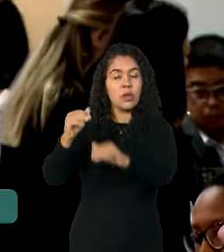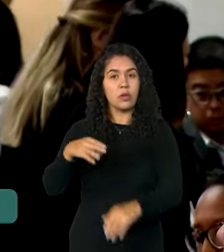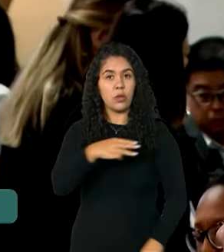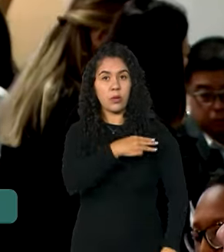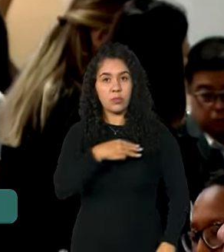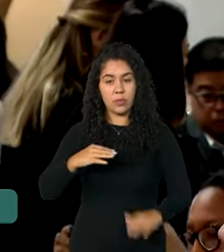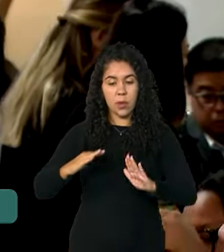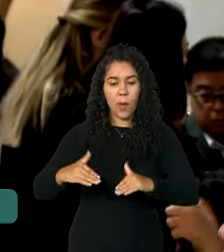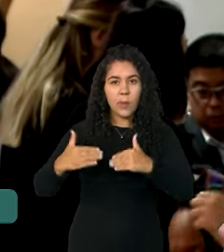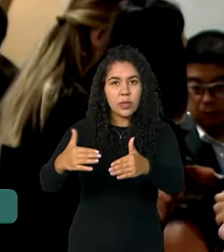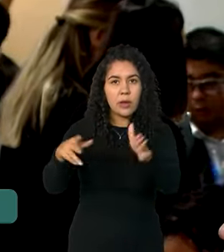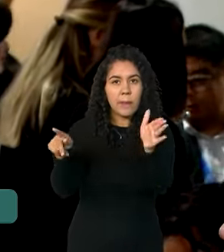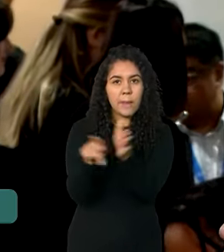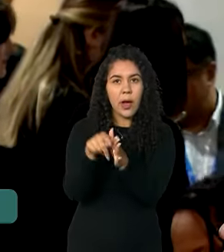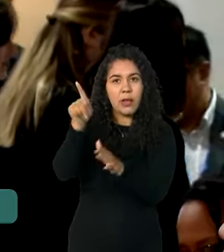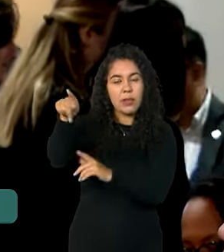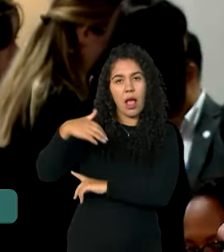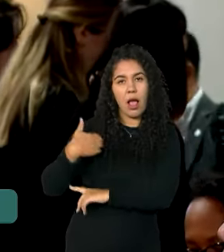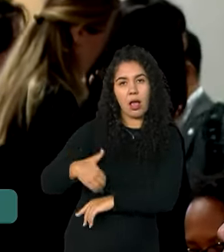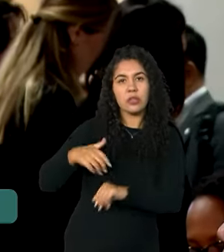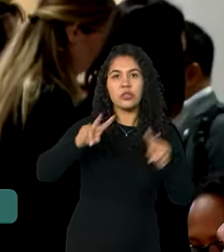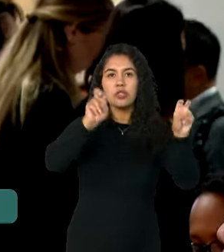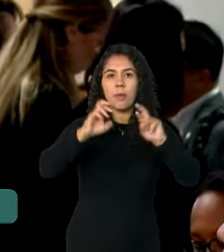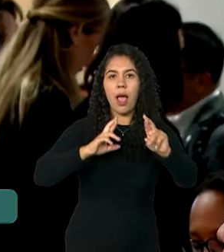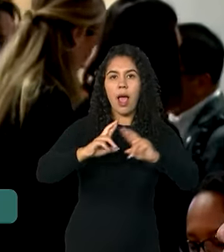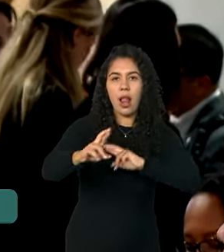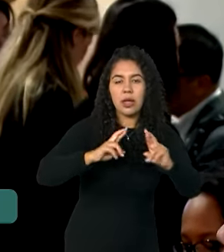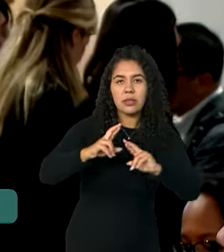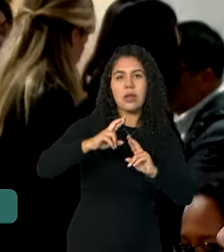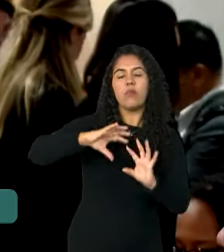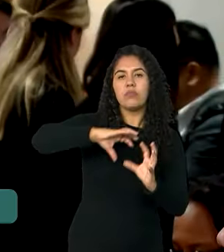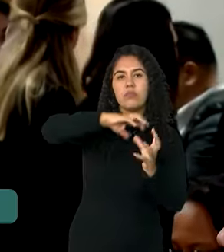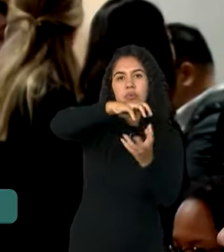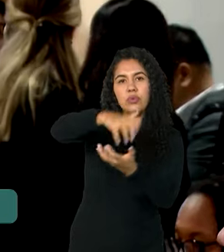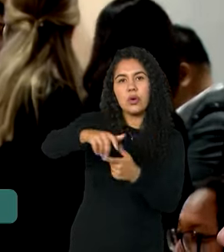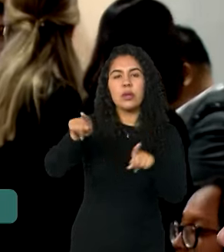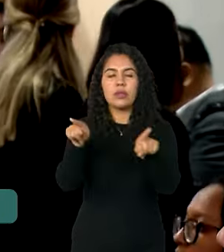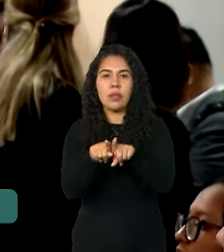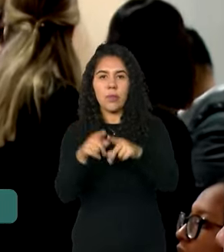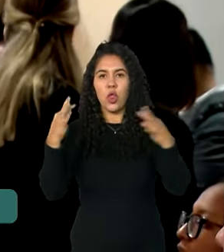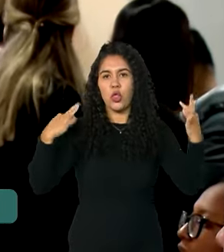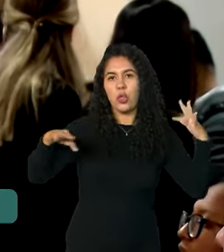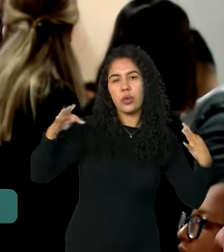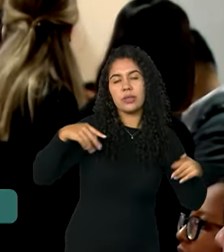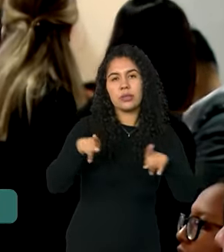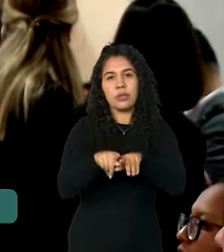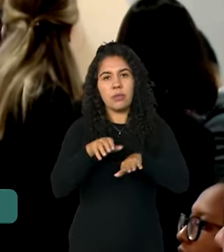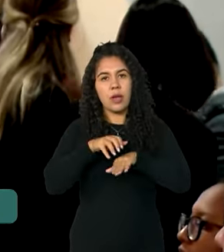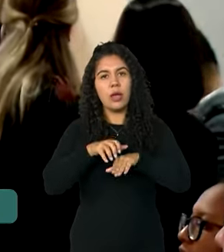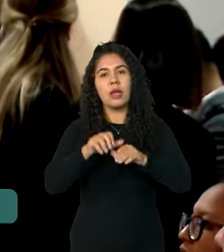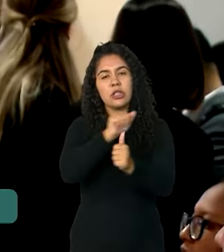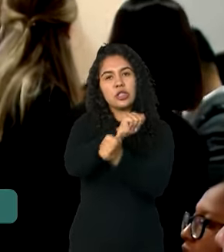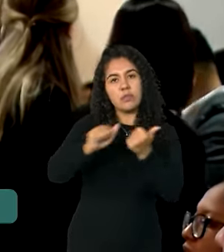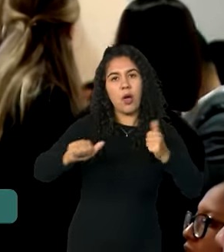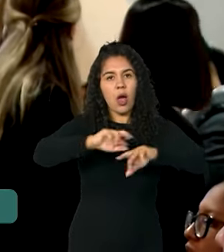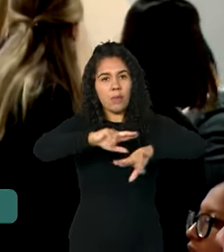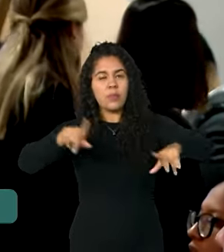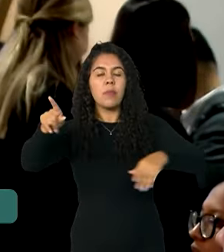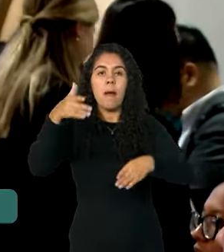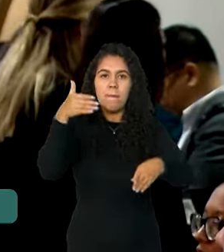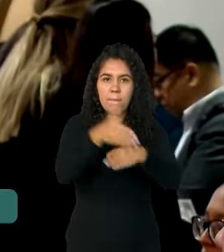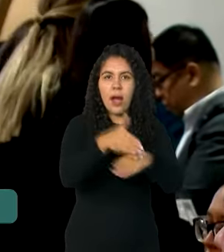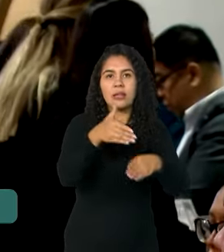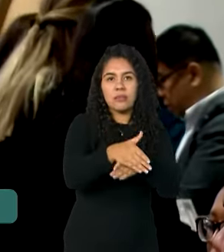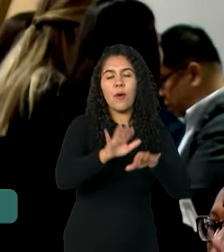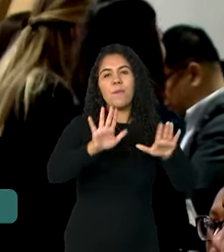de relações exteriores e meio ambiente, turismo e esportes participaram dos primeiros dias do evento, mas